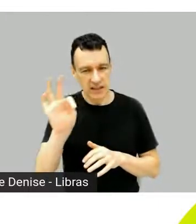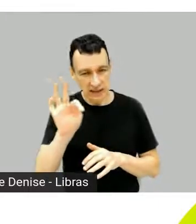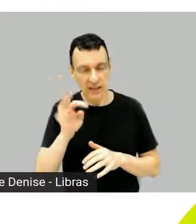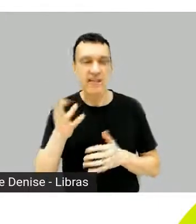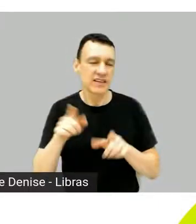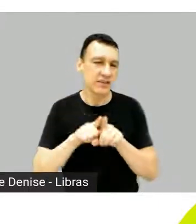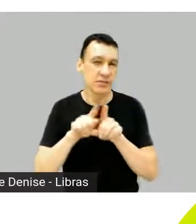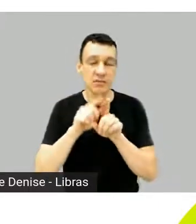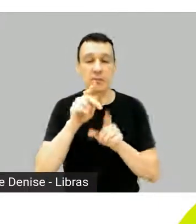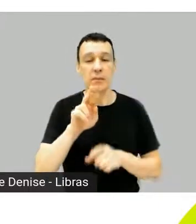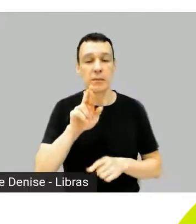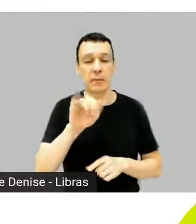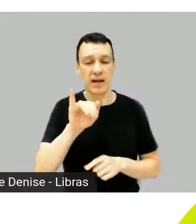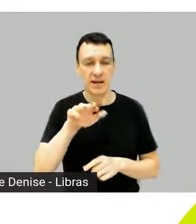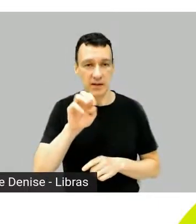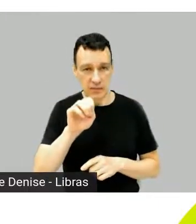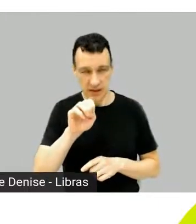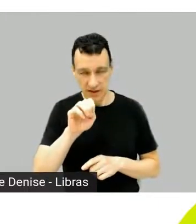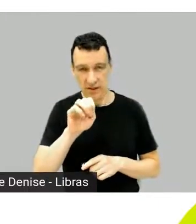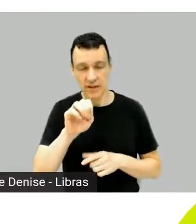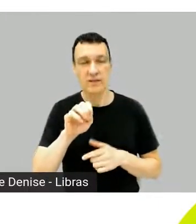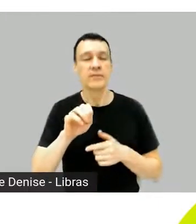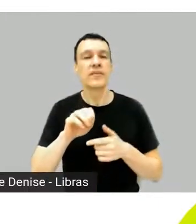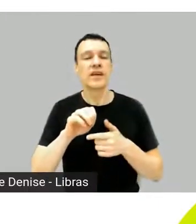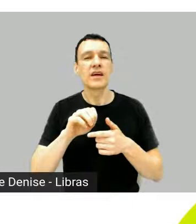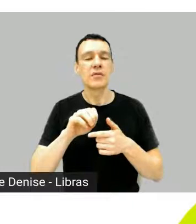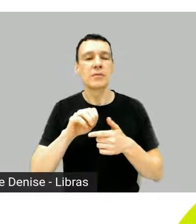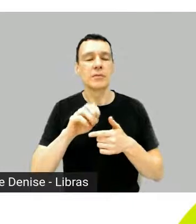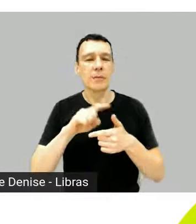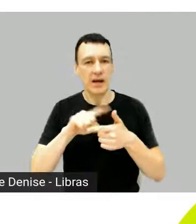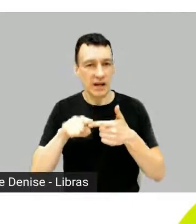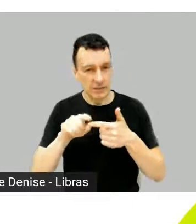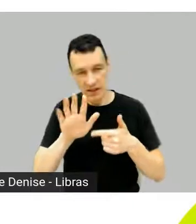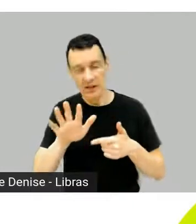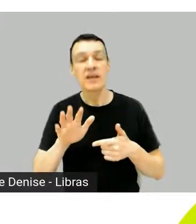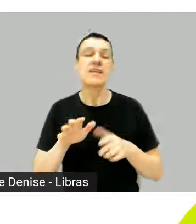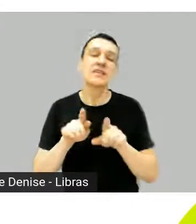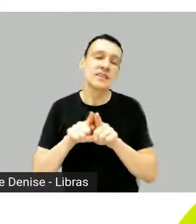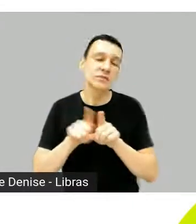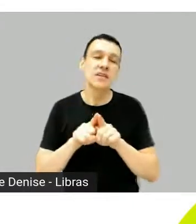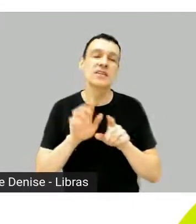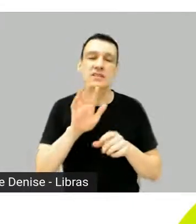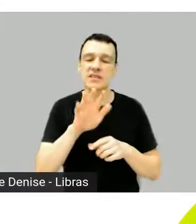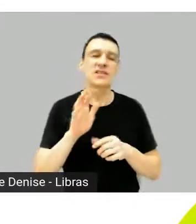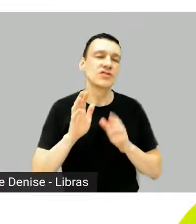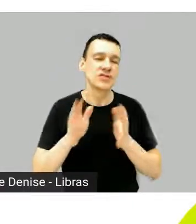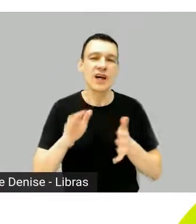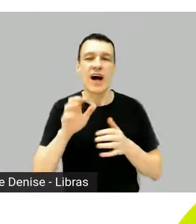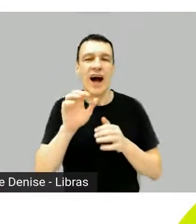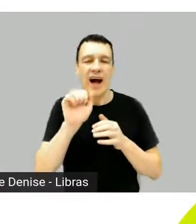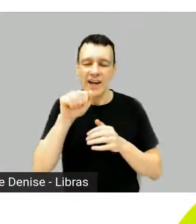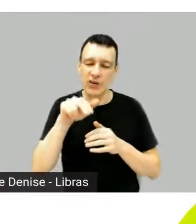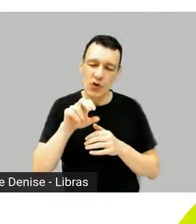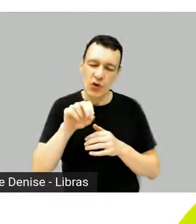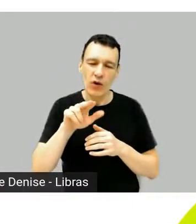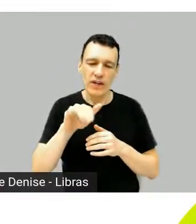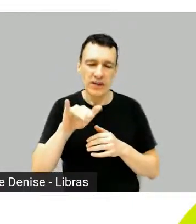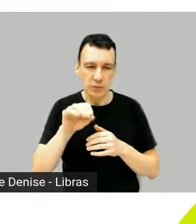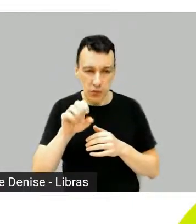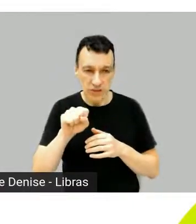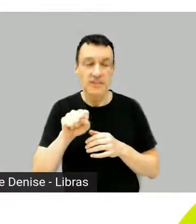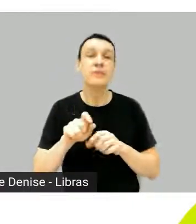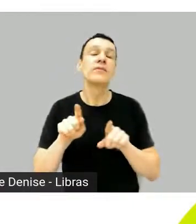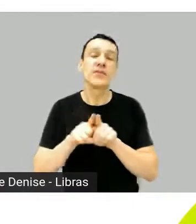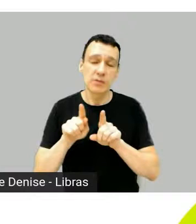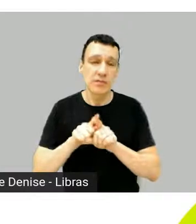2019, e também Quase Anônimos, do Multishow, em 2009. Além de supervisor de roteiro das seis temporadas de Escola